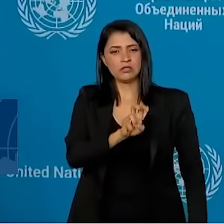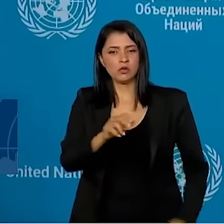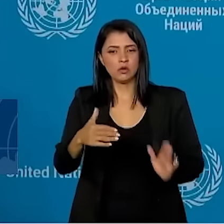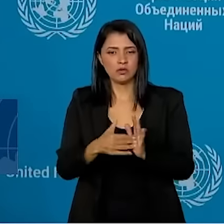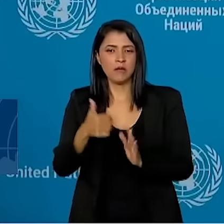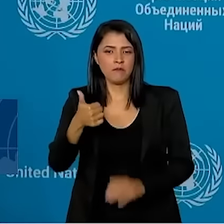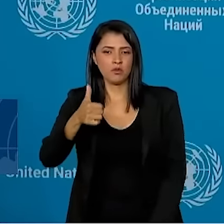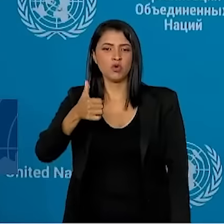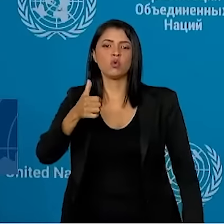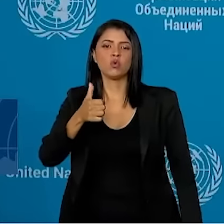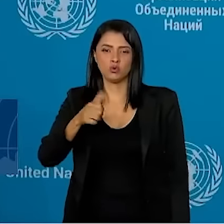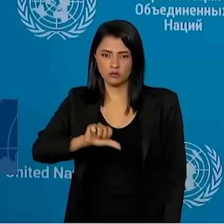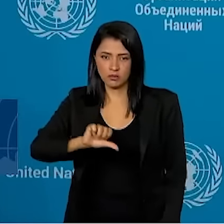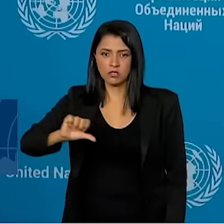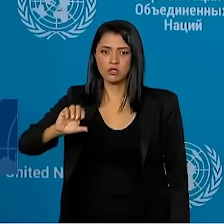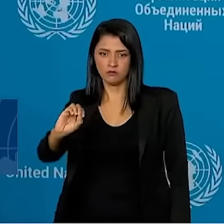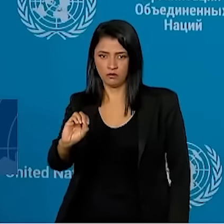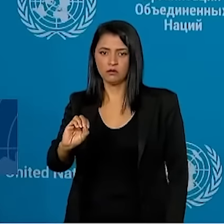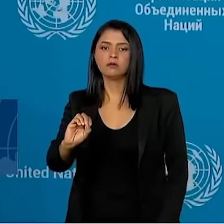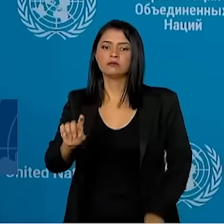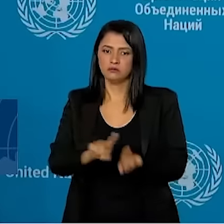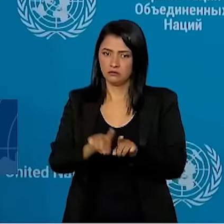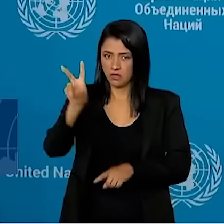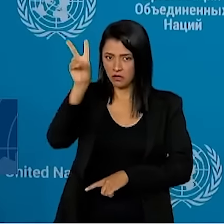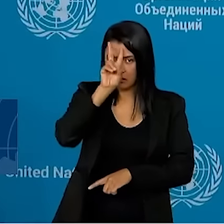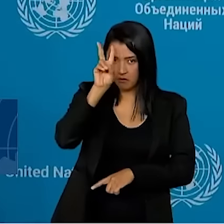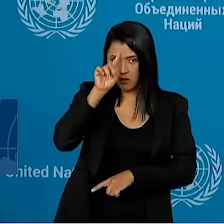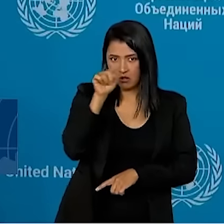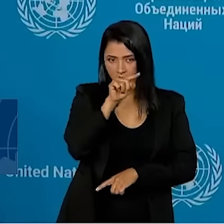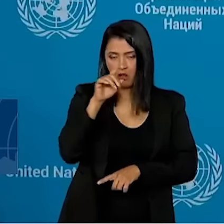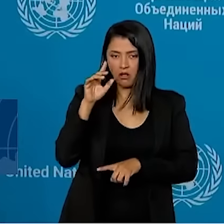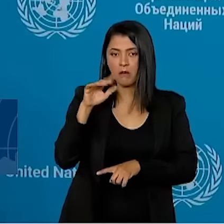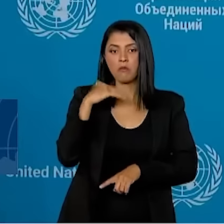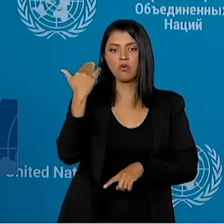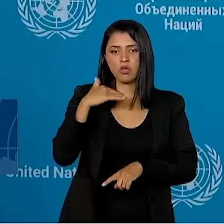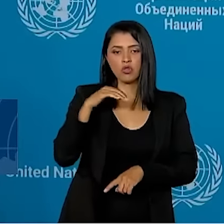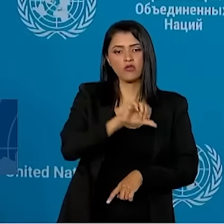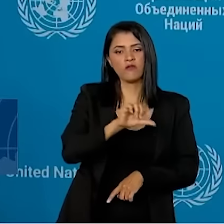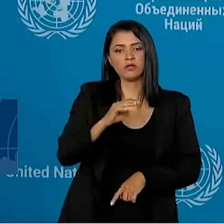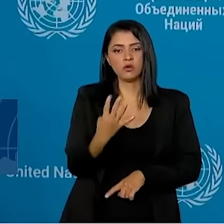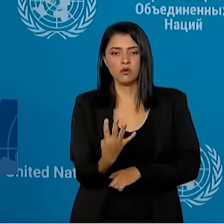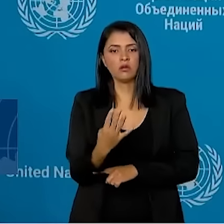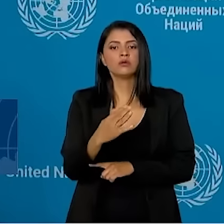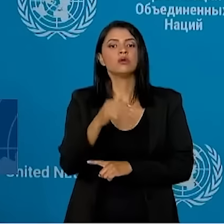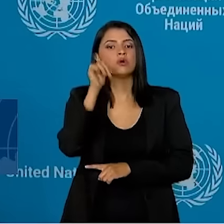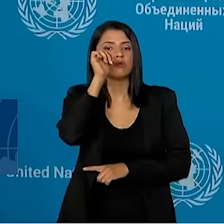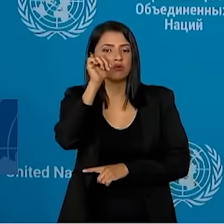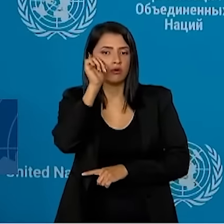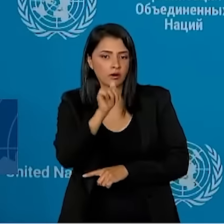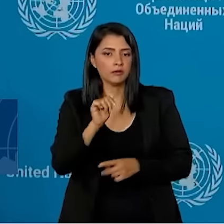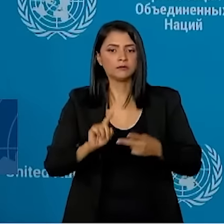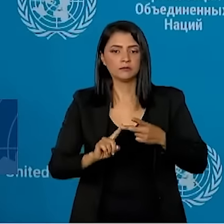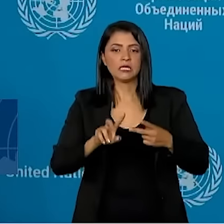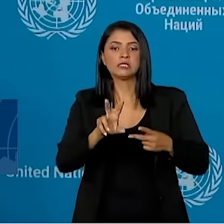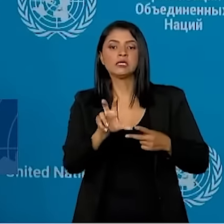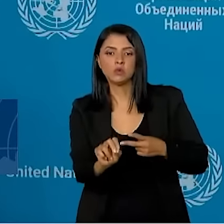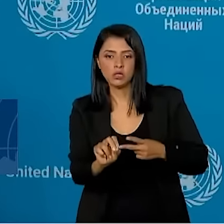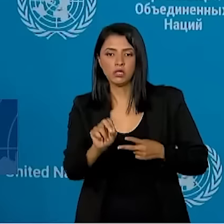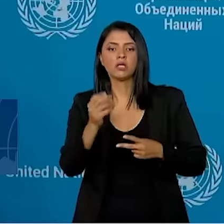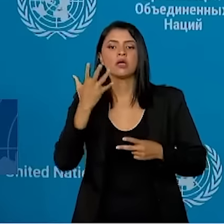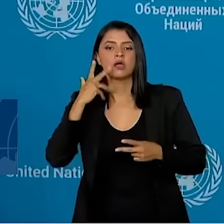É importante lembrar também de que morreram 94 mulheres, 50 crianças,